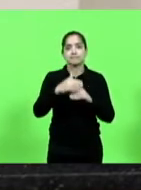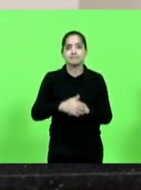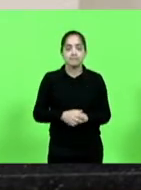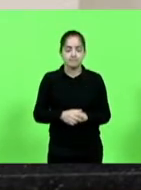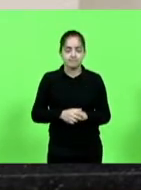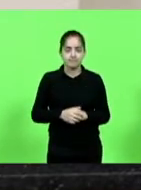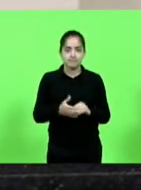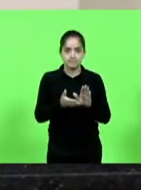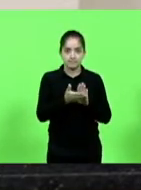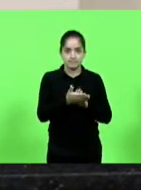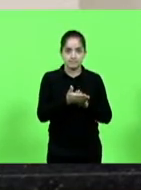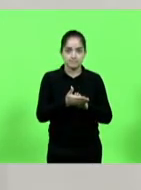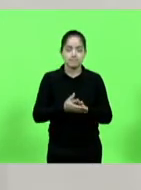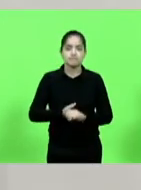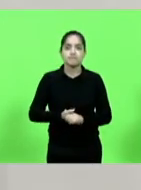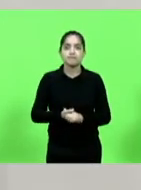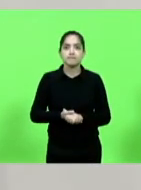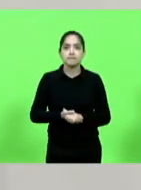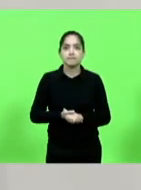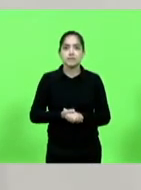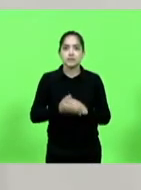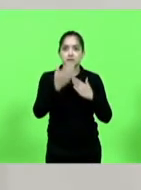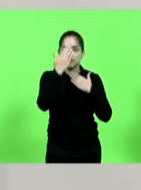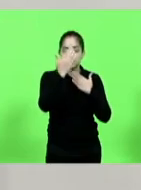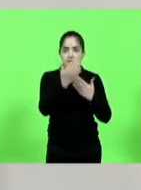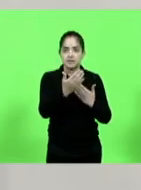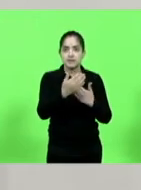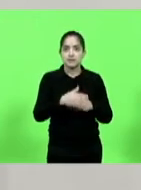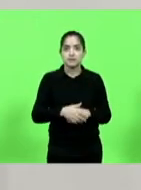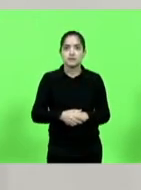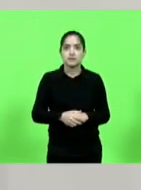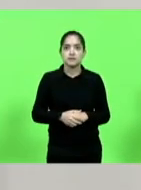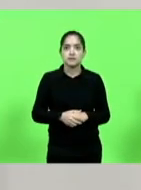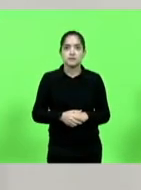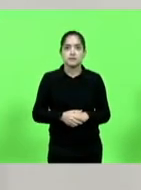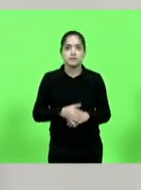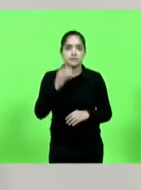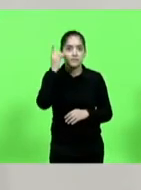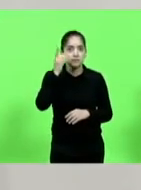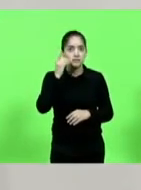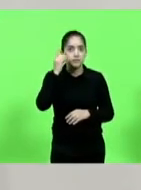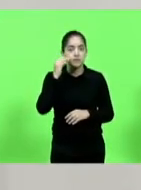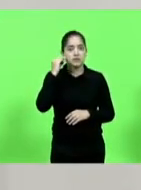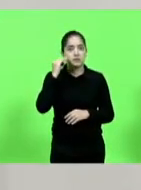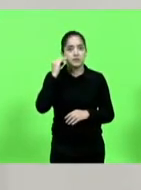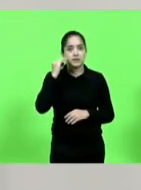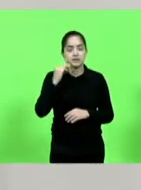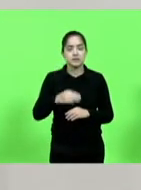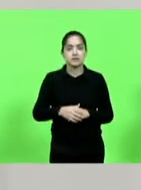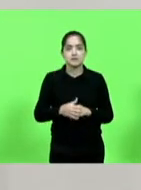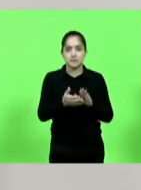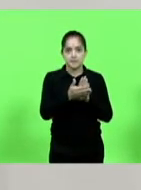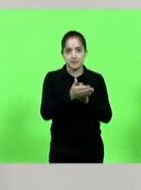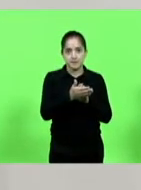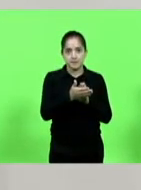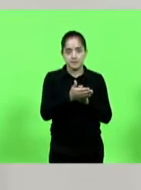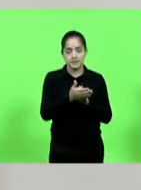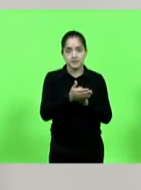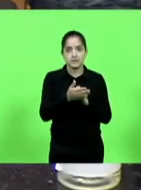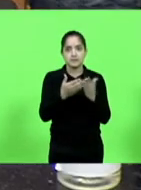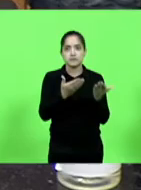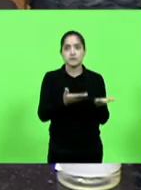Parabéns a vossa excelência. Obrigado, deputado Alba. Deputado Marques. Parabéns, deputado Berlanda, você